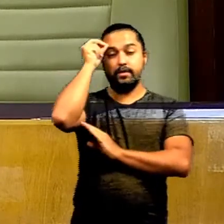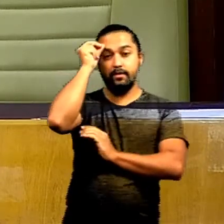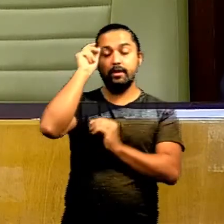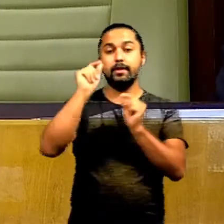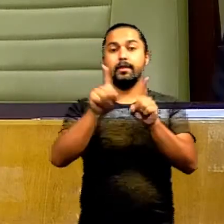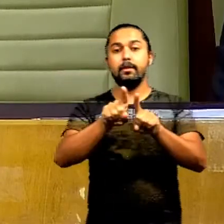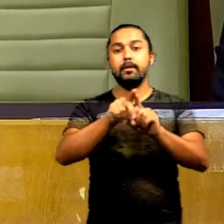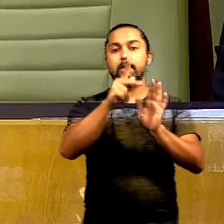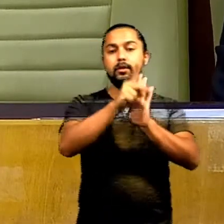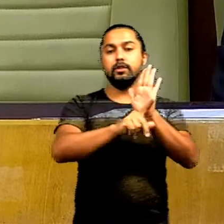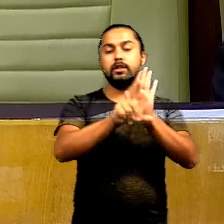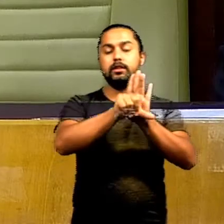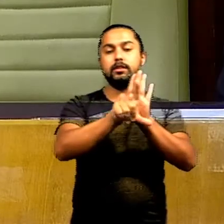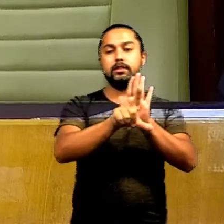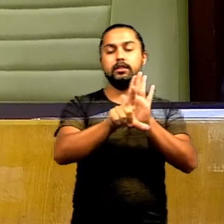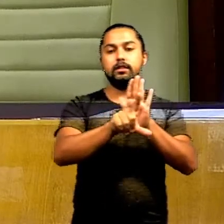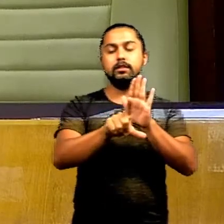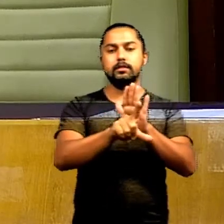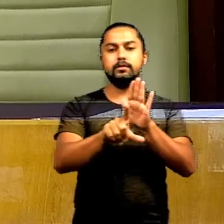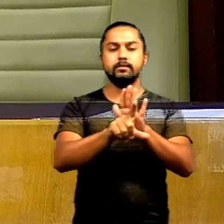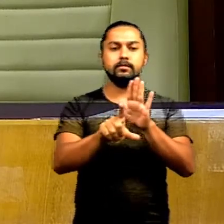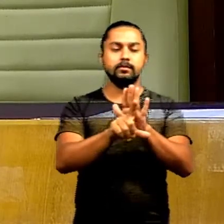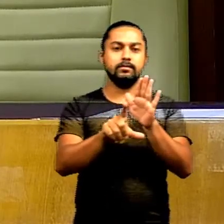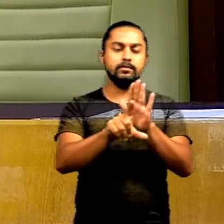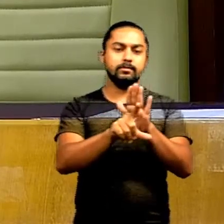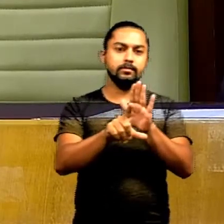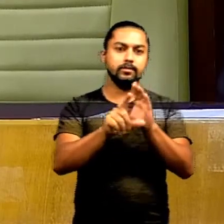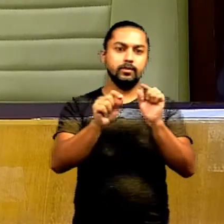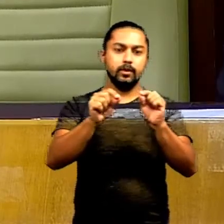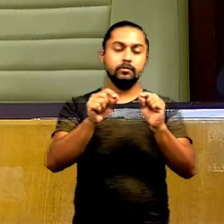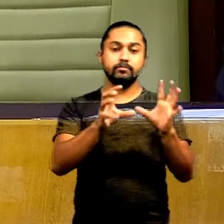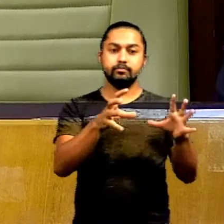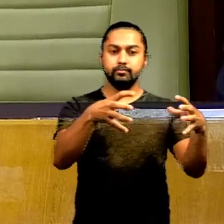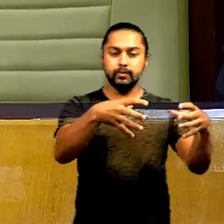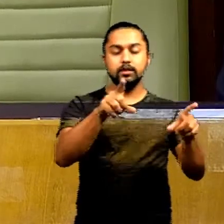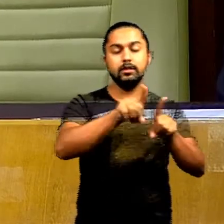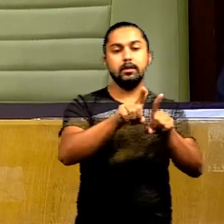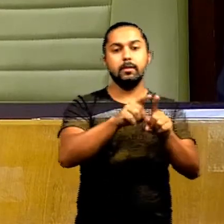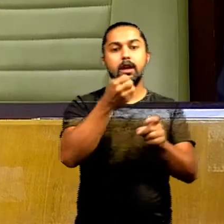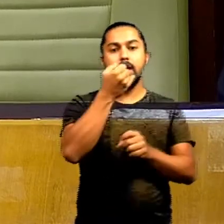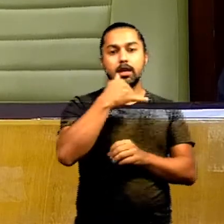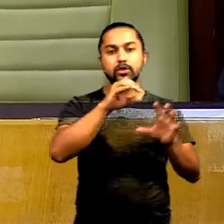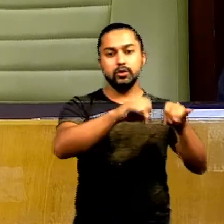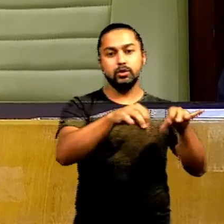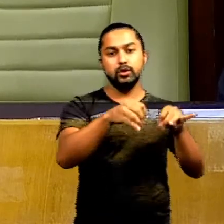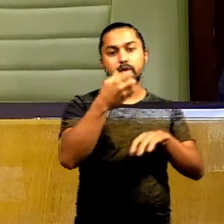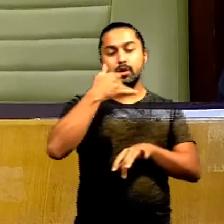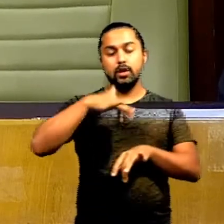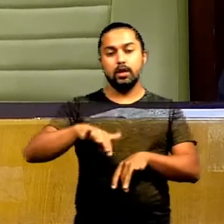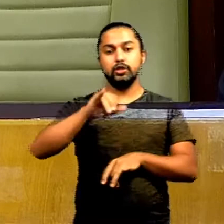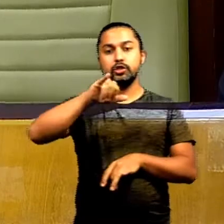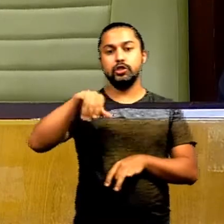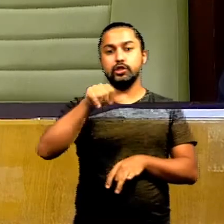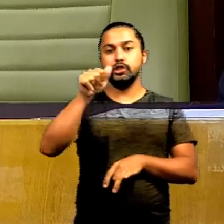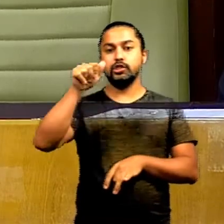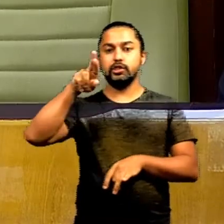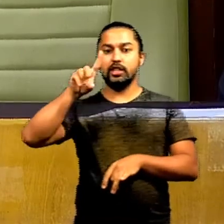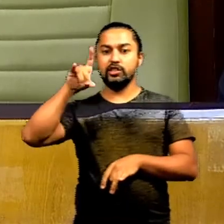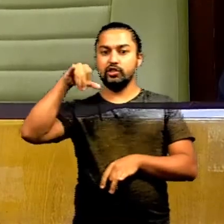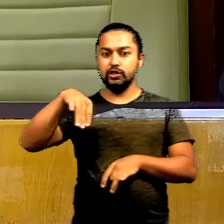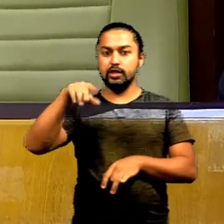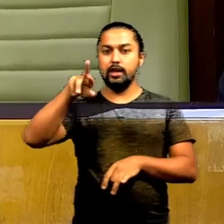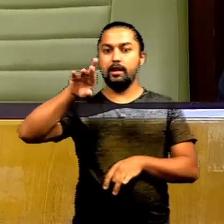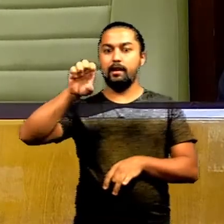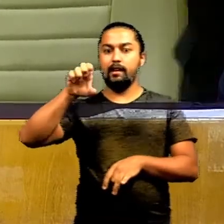Prefeito encaminha projeto de lei 234-2020, denomina Centro Municipal de Educação Infantil, Jardim Real, Juca de Lima e